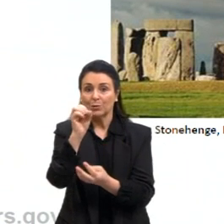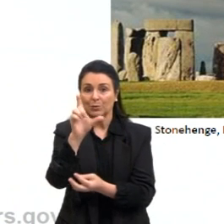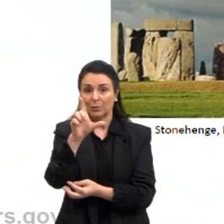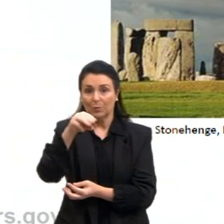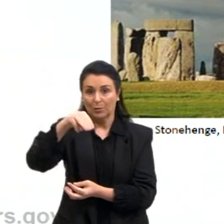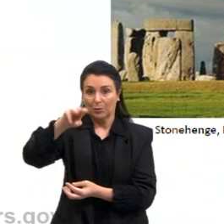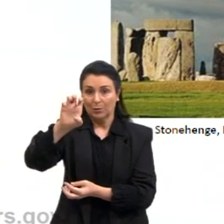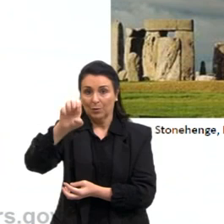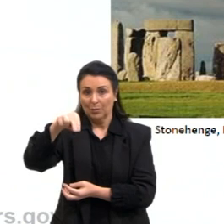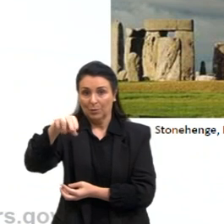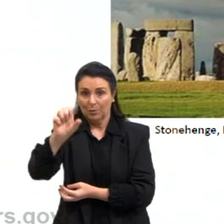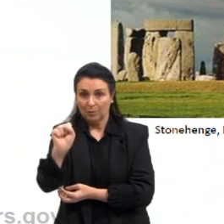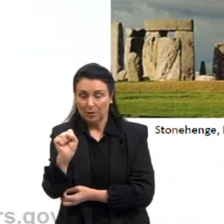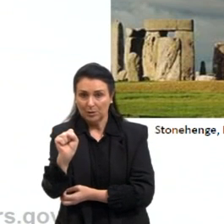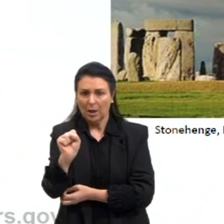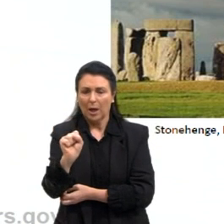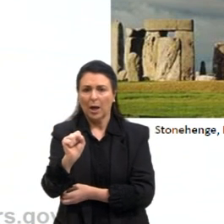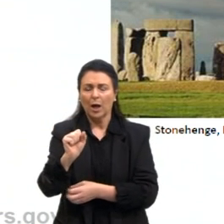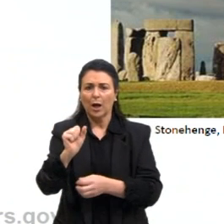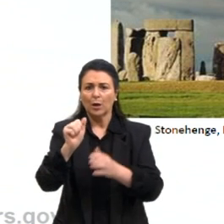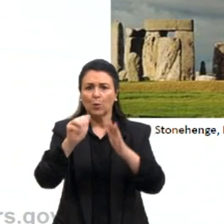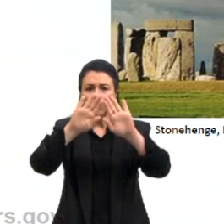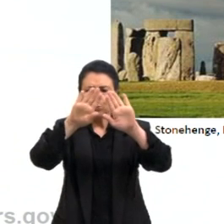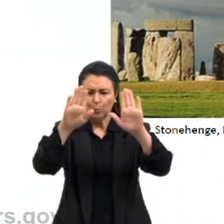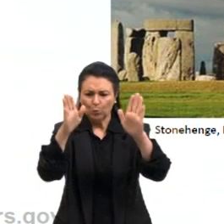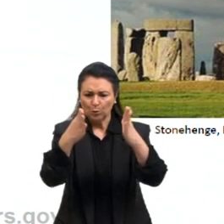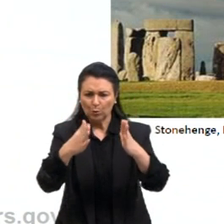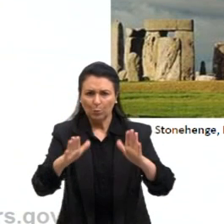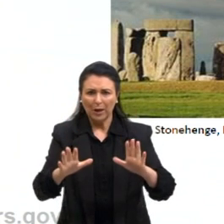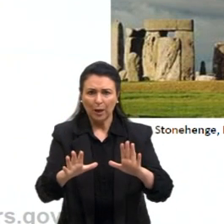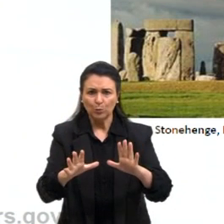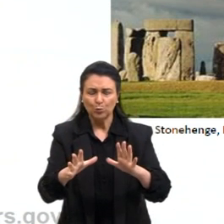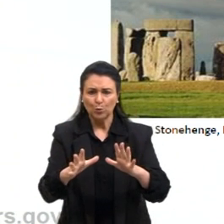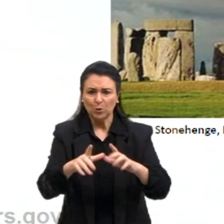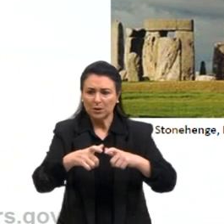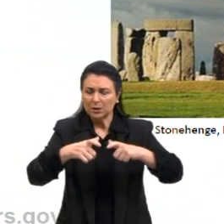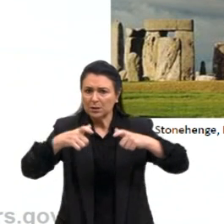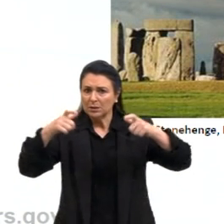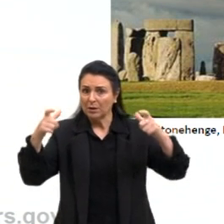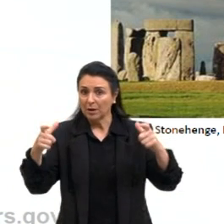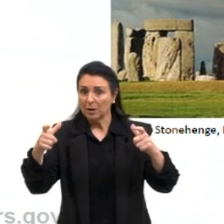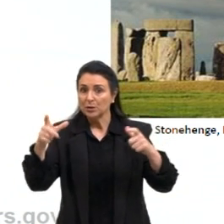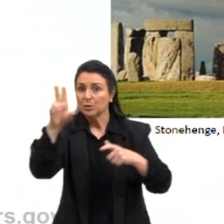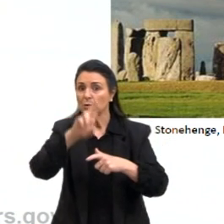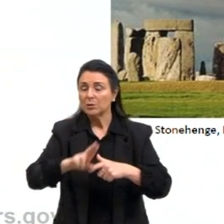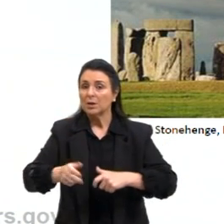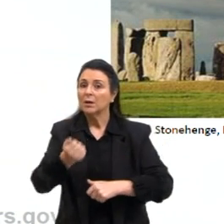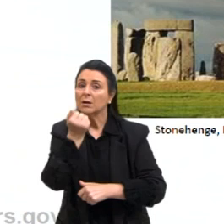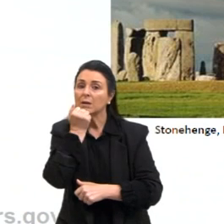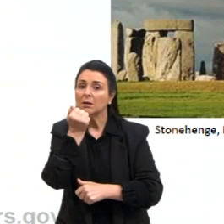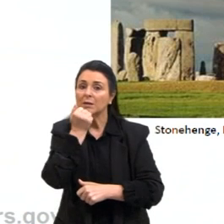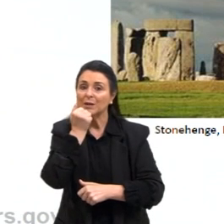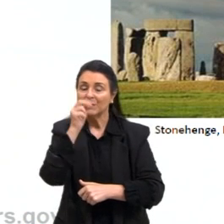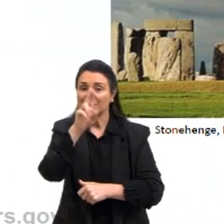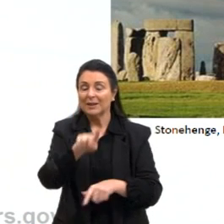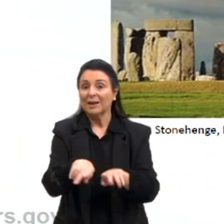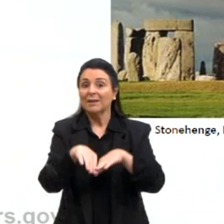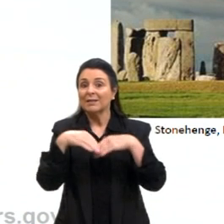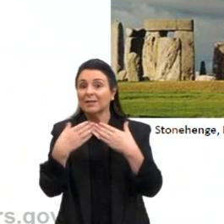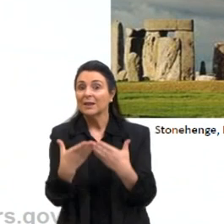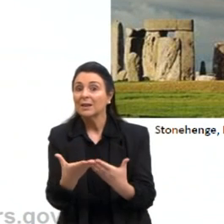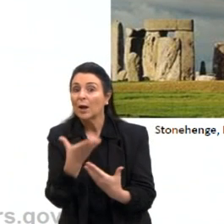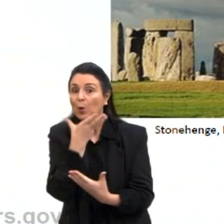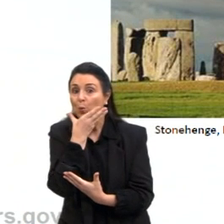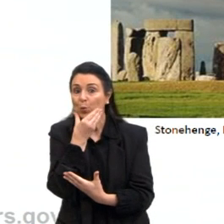megalíticos, construídos de pedra, que são considerados aí, os homens do período Neolítico, os